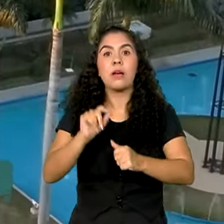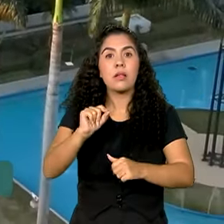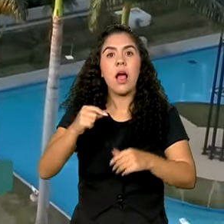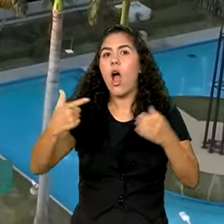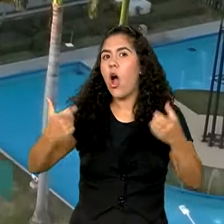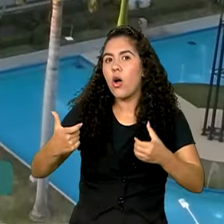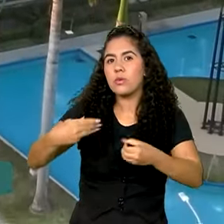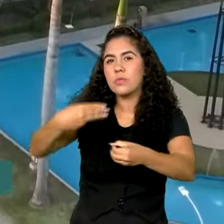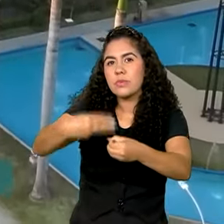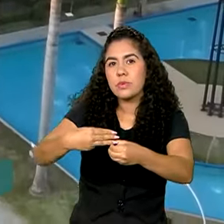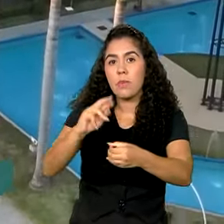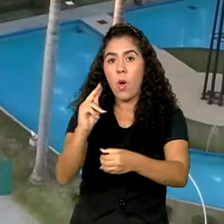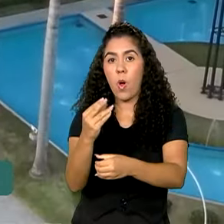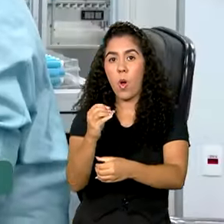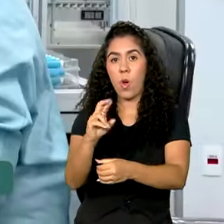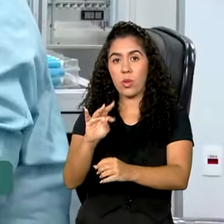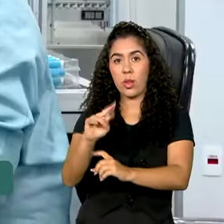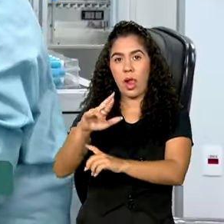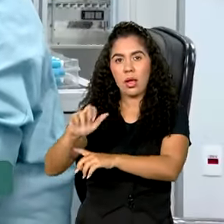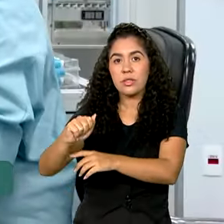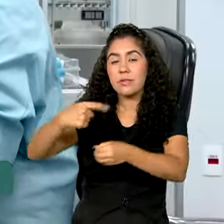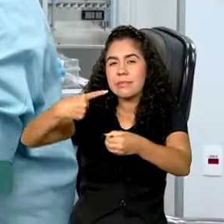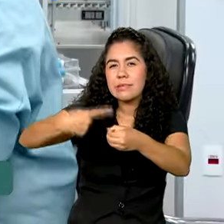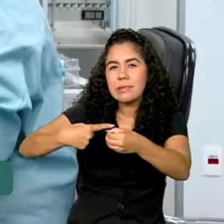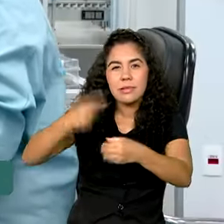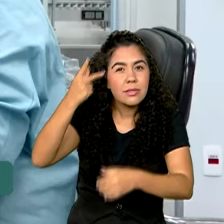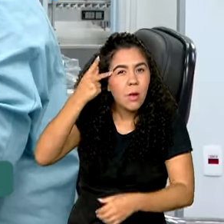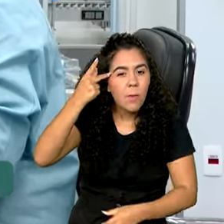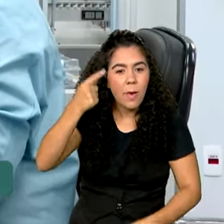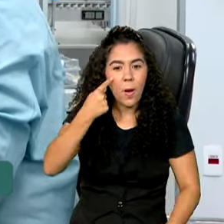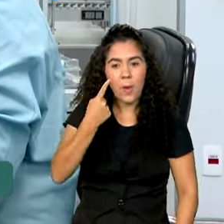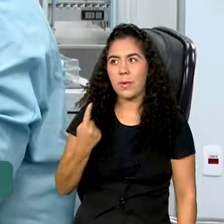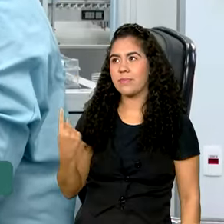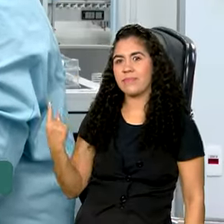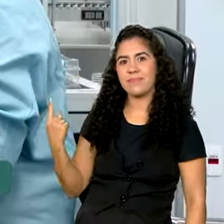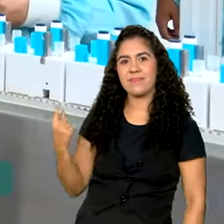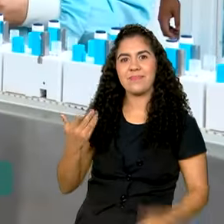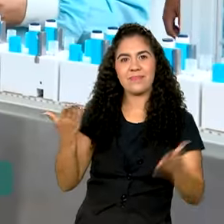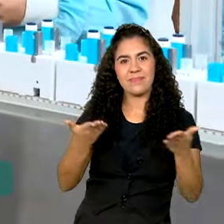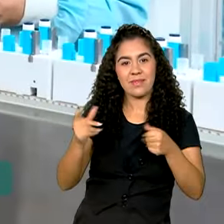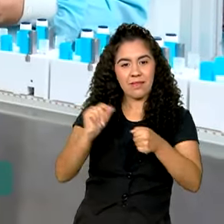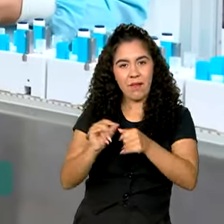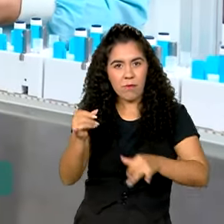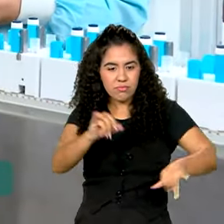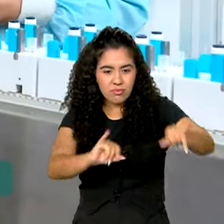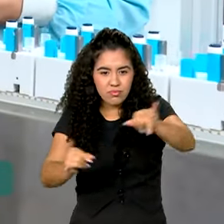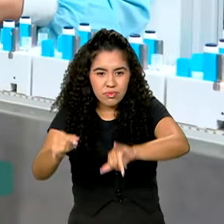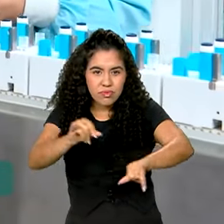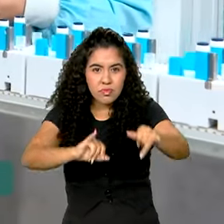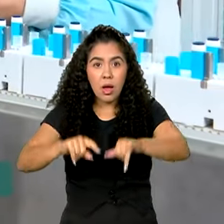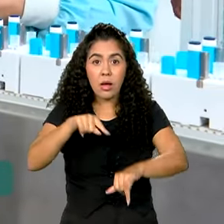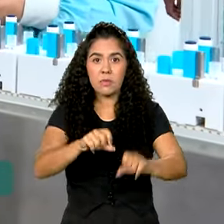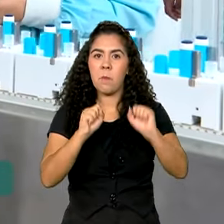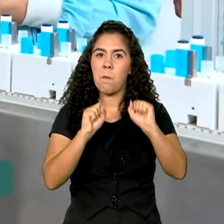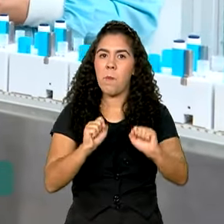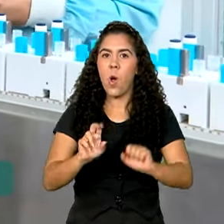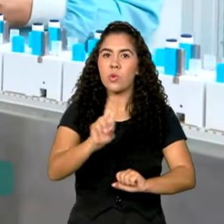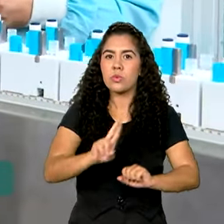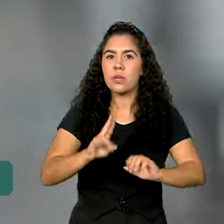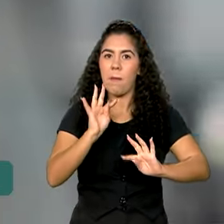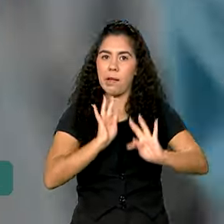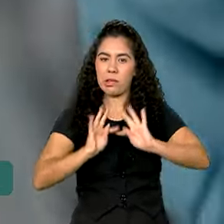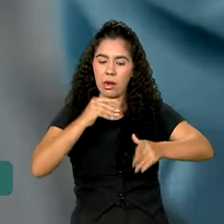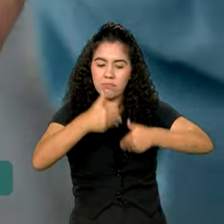Hortolândia, no interior de São Paulo, passa a fabricar o polipeptídeo sintético, substância que pode ser utilizada no